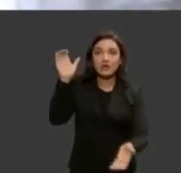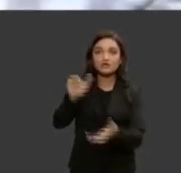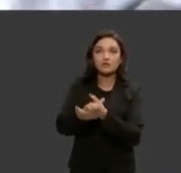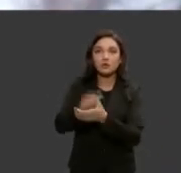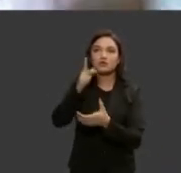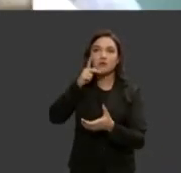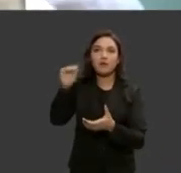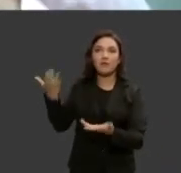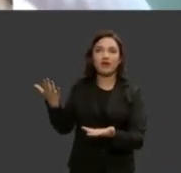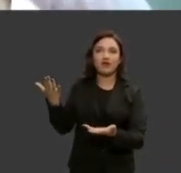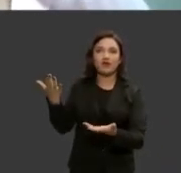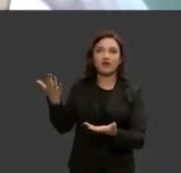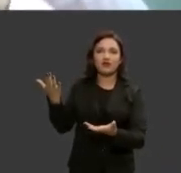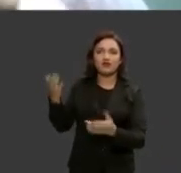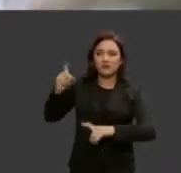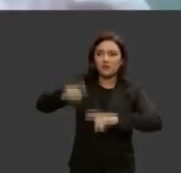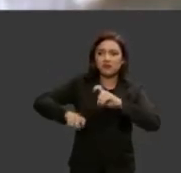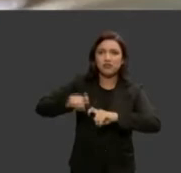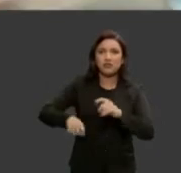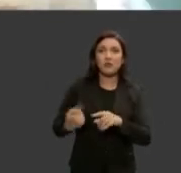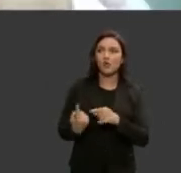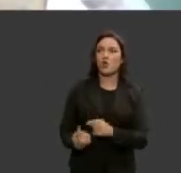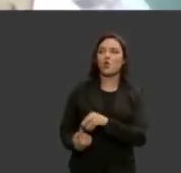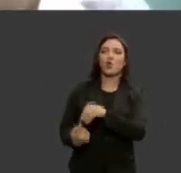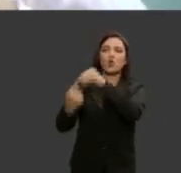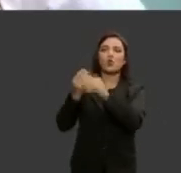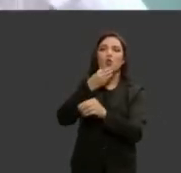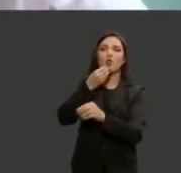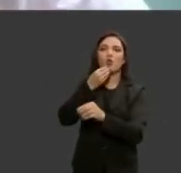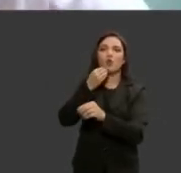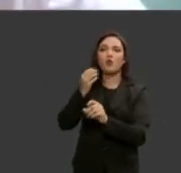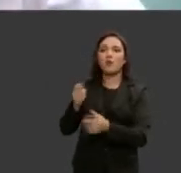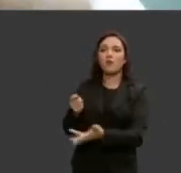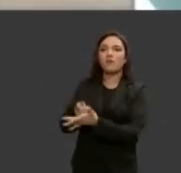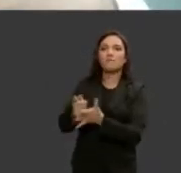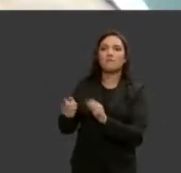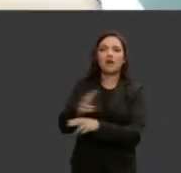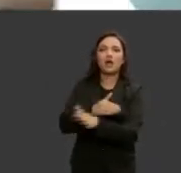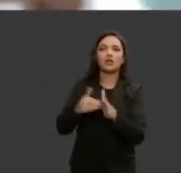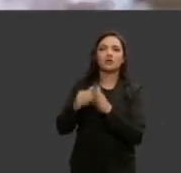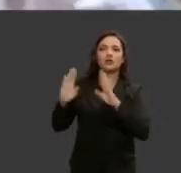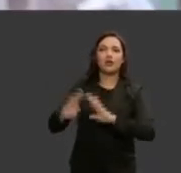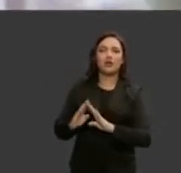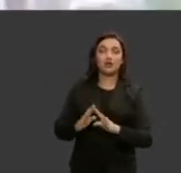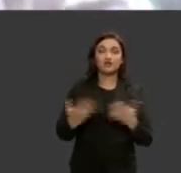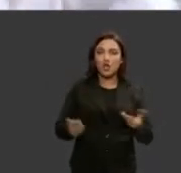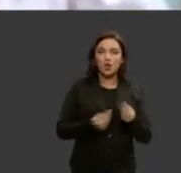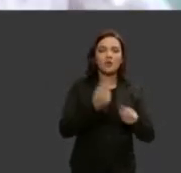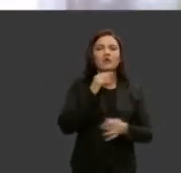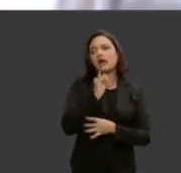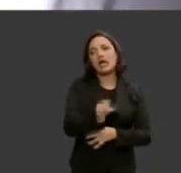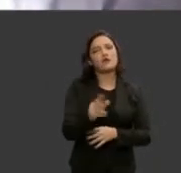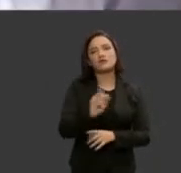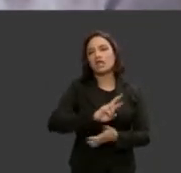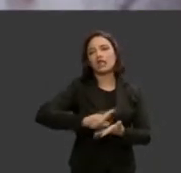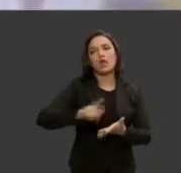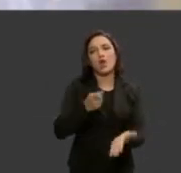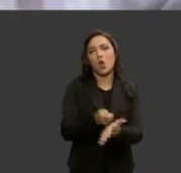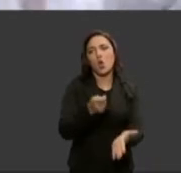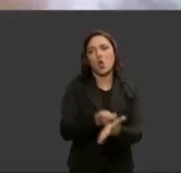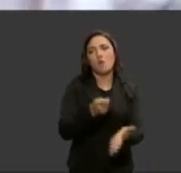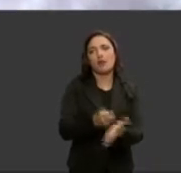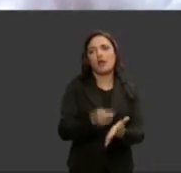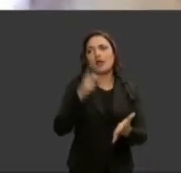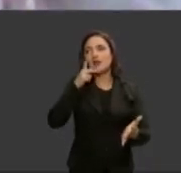homem que está ali o único provedor e como dizer pra esta mulher você não é obrigada a ser esposa de seu próprio pai e que